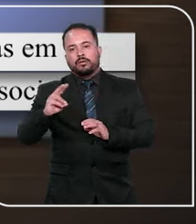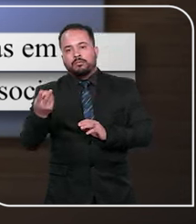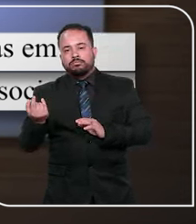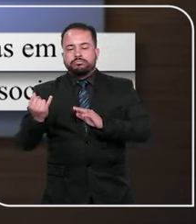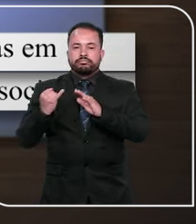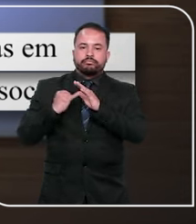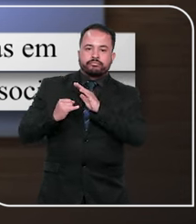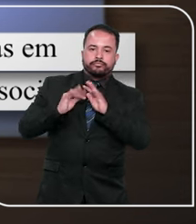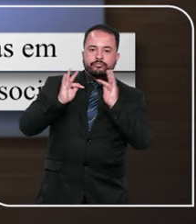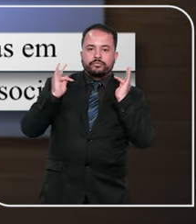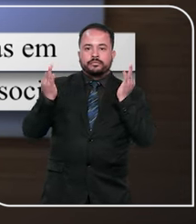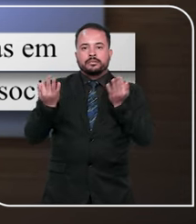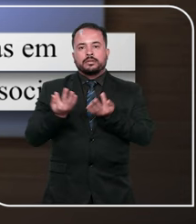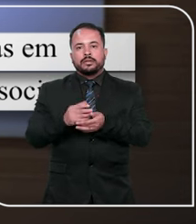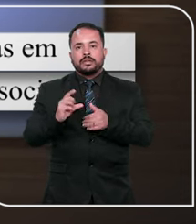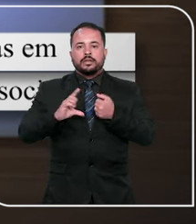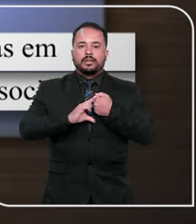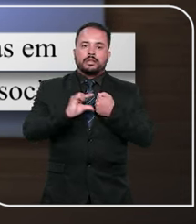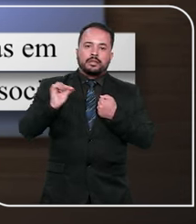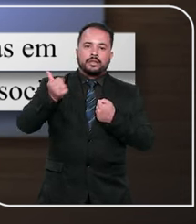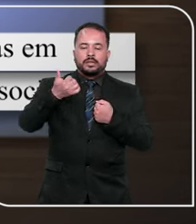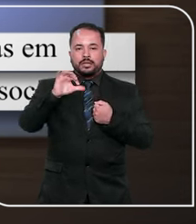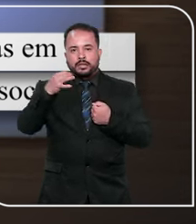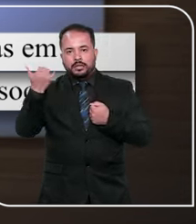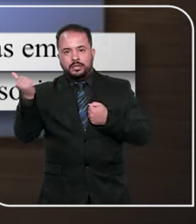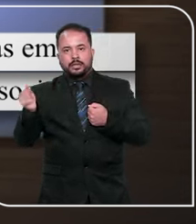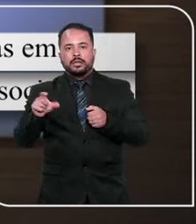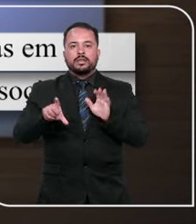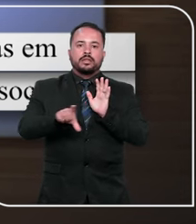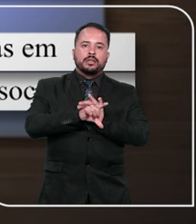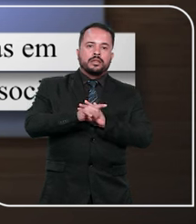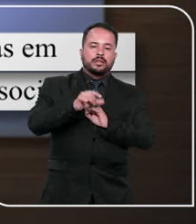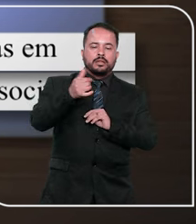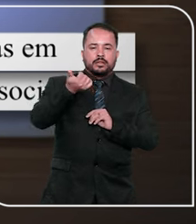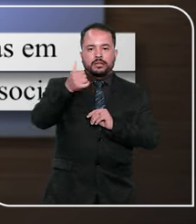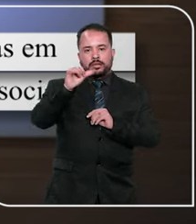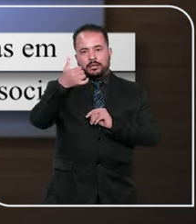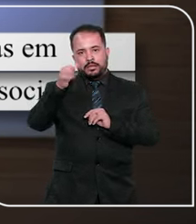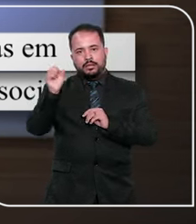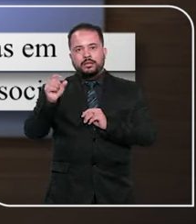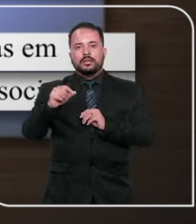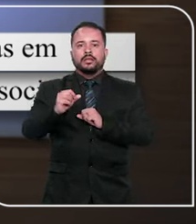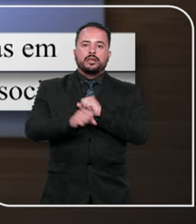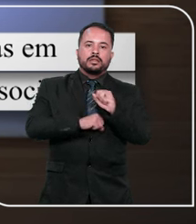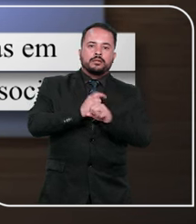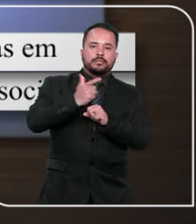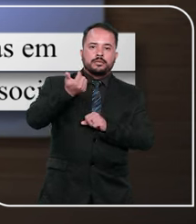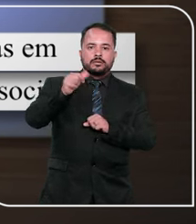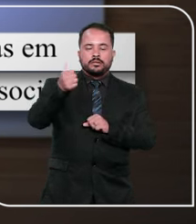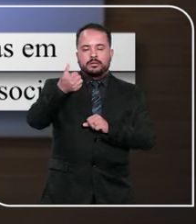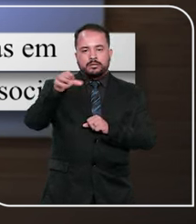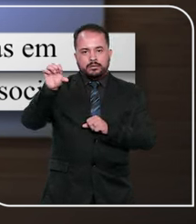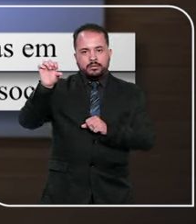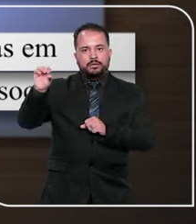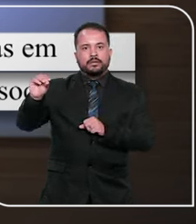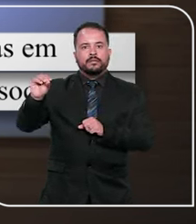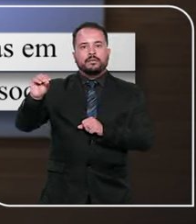entidade familiar nos termos do artigo 3º, inciso 5º da Lei nº 8.009, de 1990.